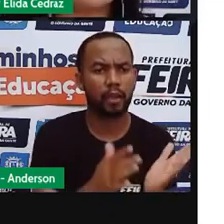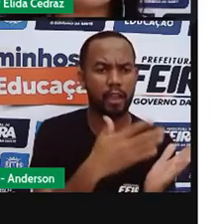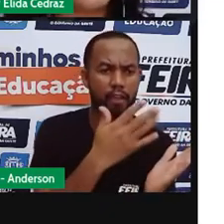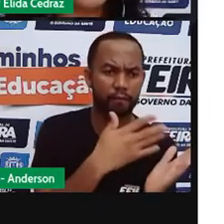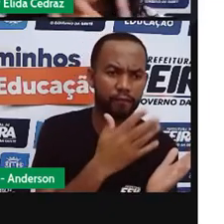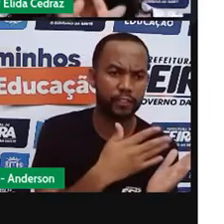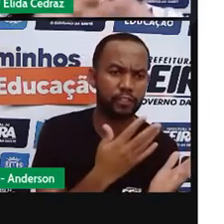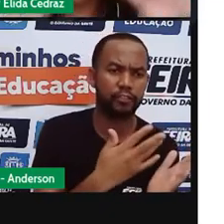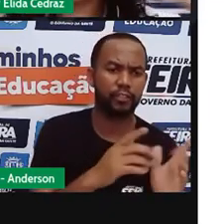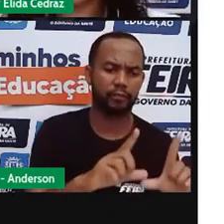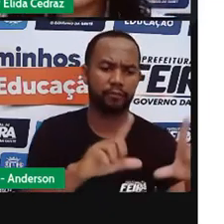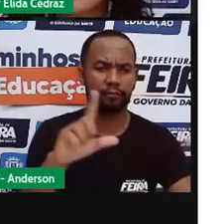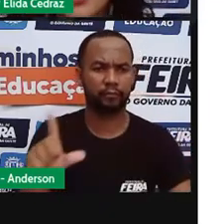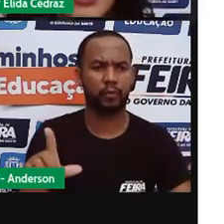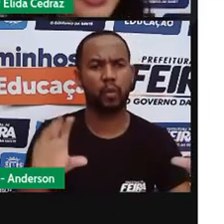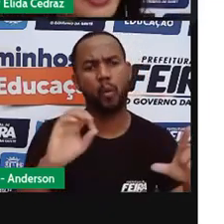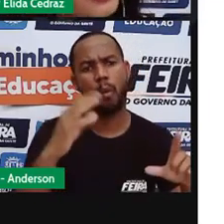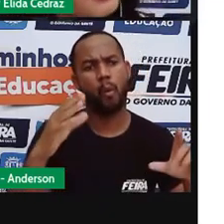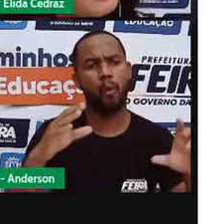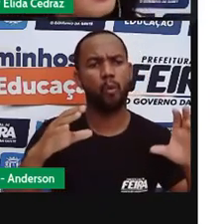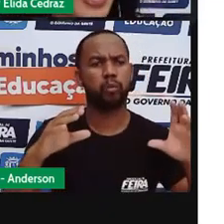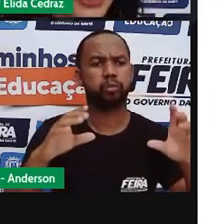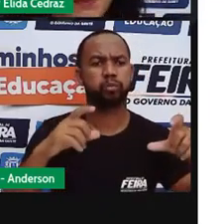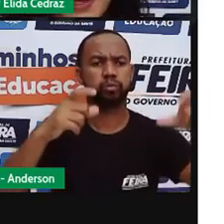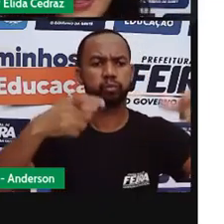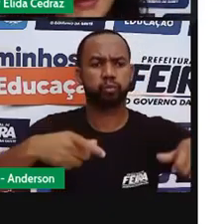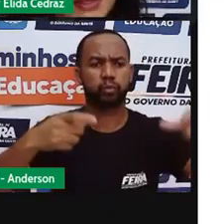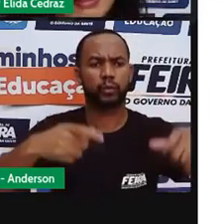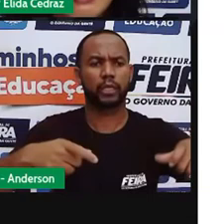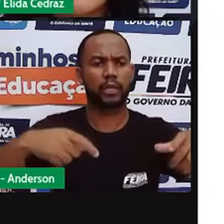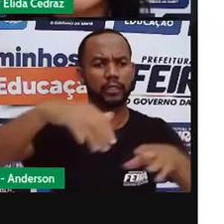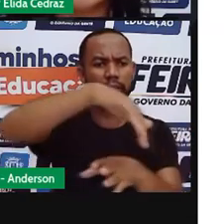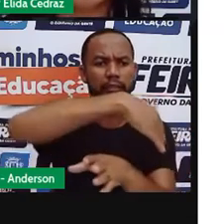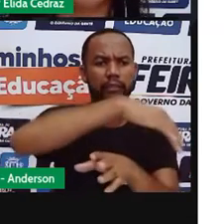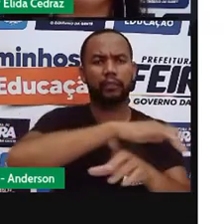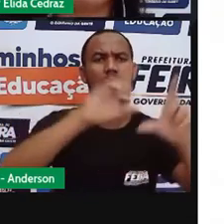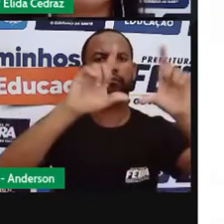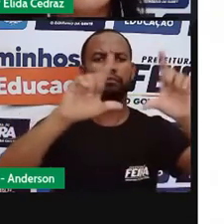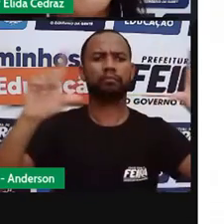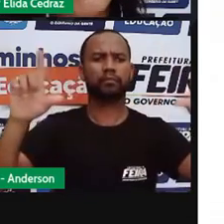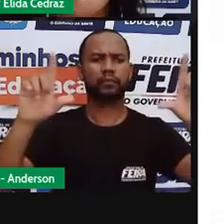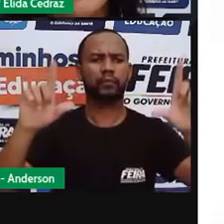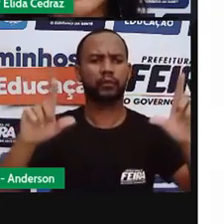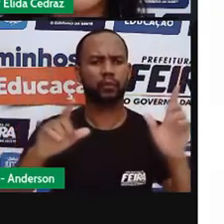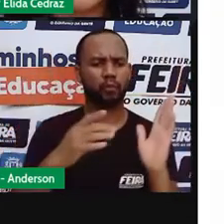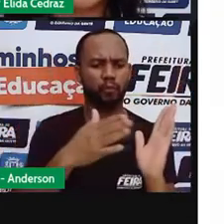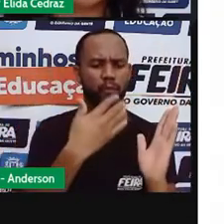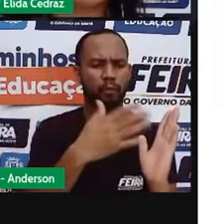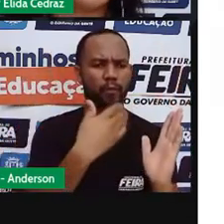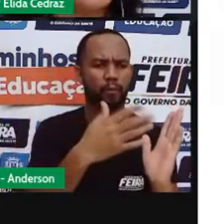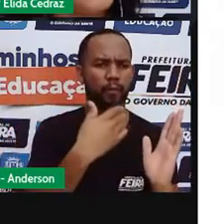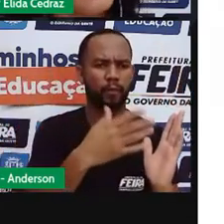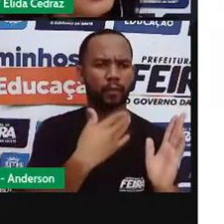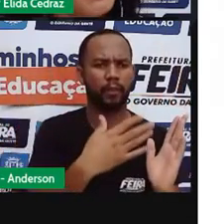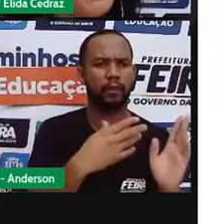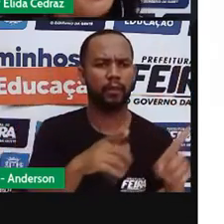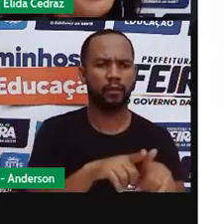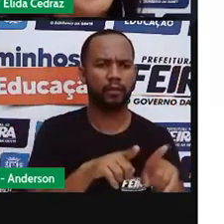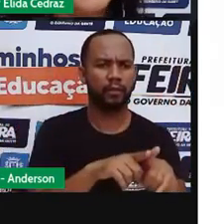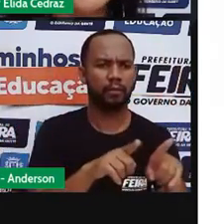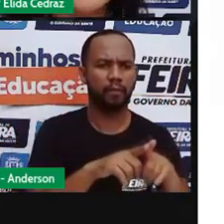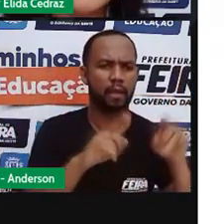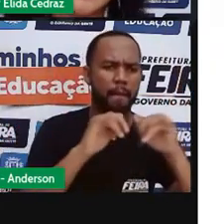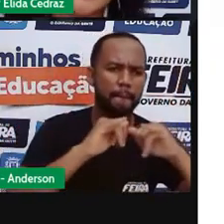cartazes, nos altidormos, centro da cidade, pelas avenidas, folhetos e conflitos, os veículos de